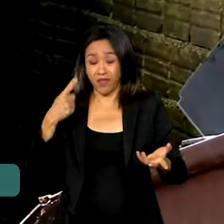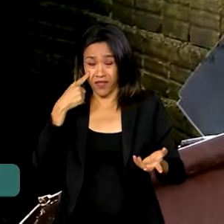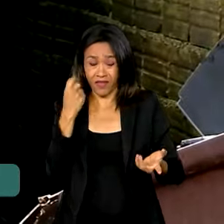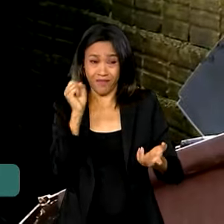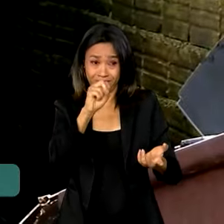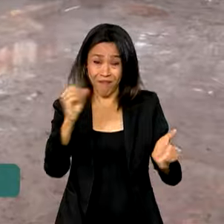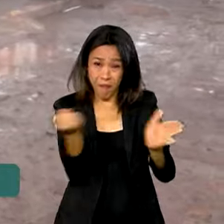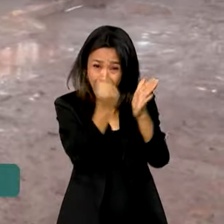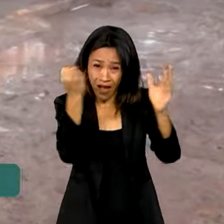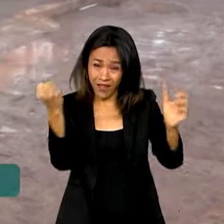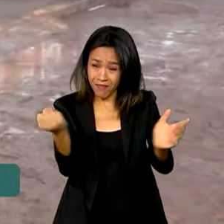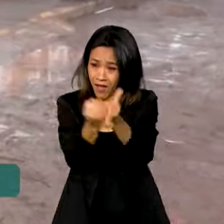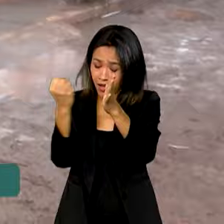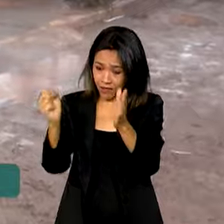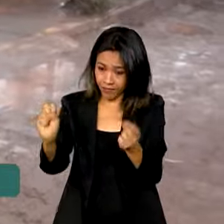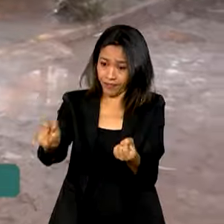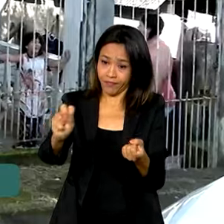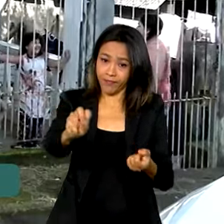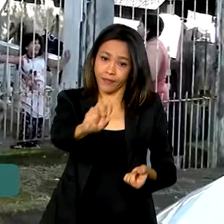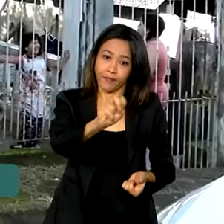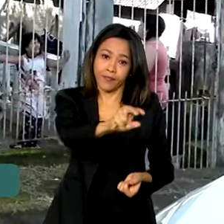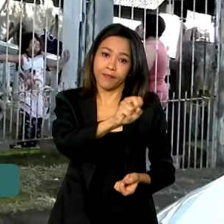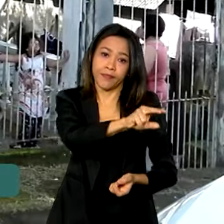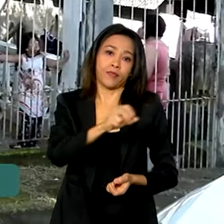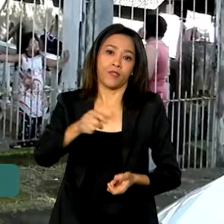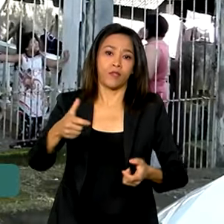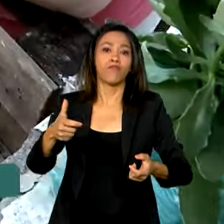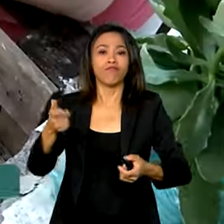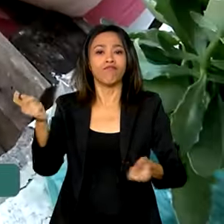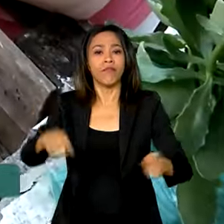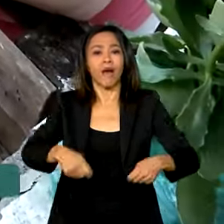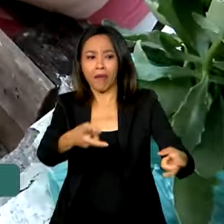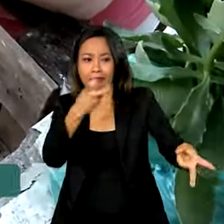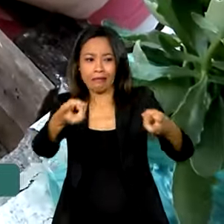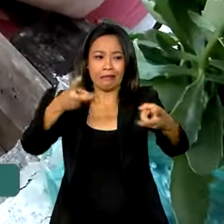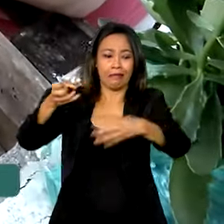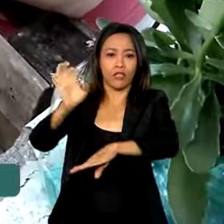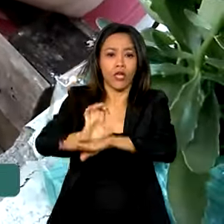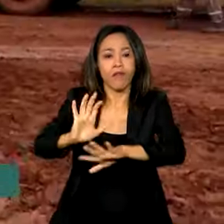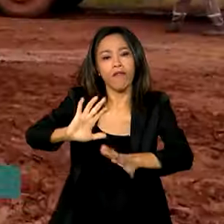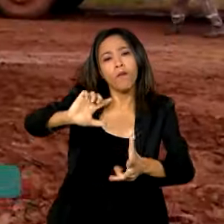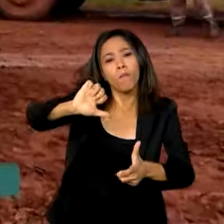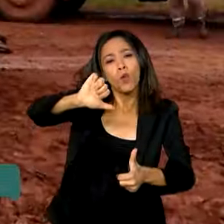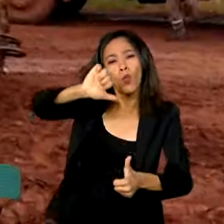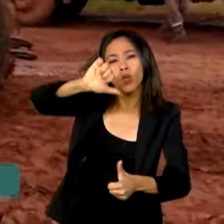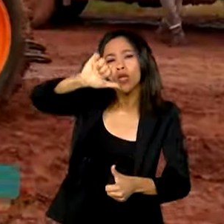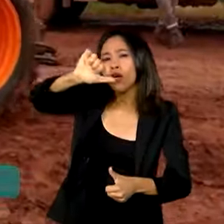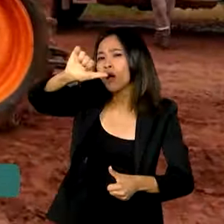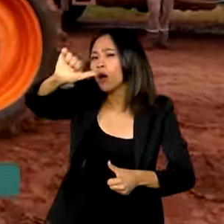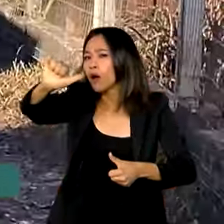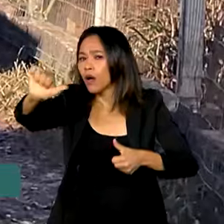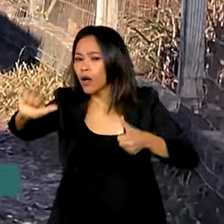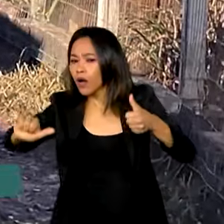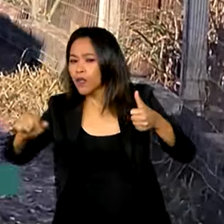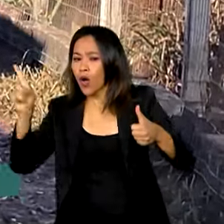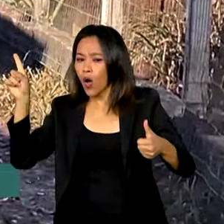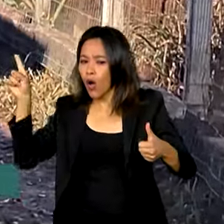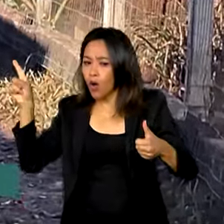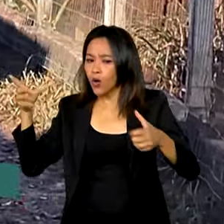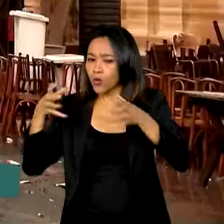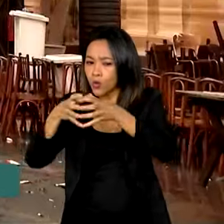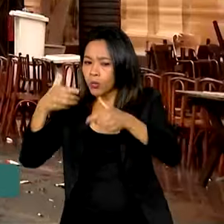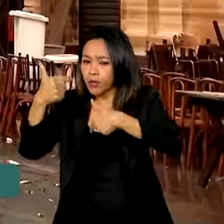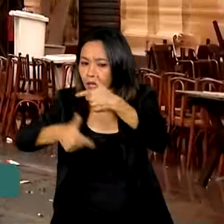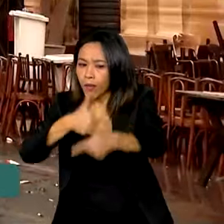ser vistas em várias partes do estado. Mas, aos poucos, o cenário vai mudando. Enquanto a turma de trabalhadores lá do